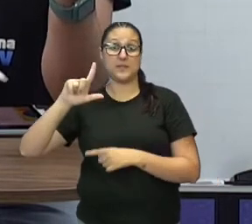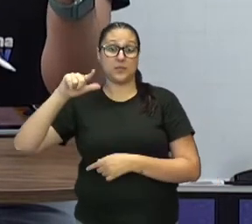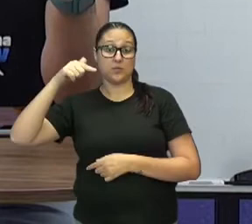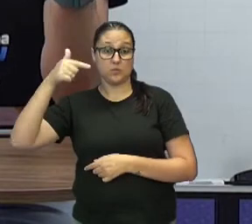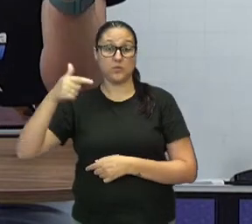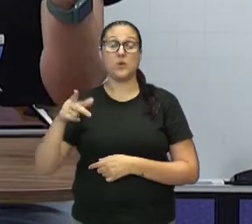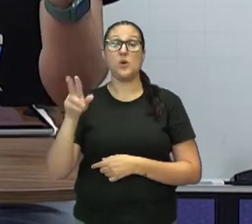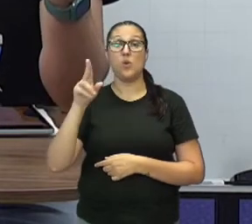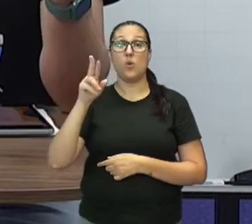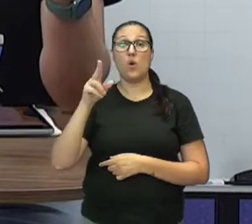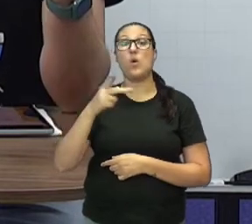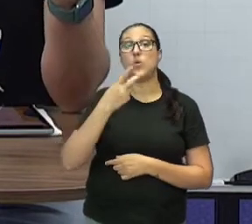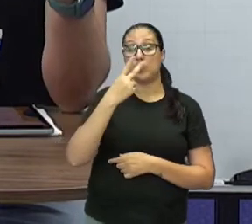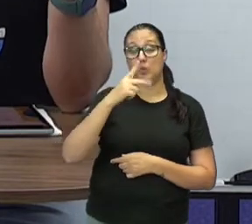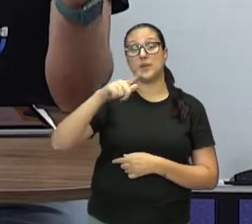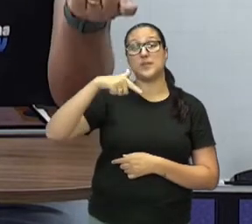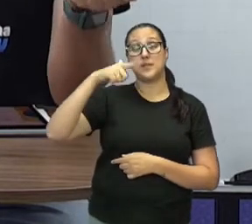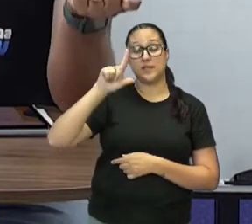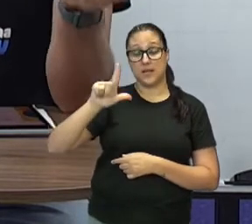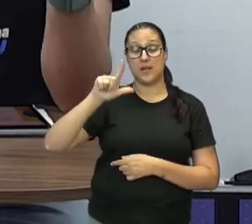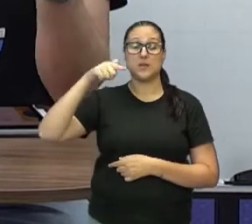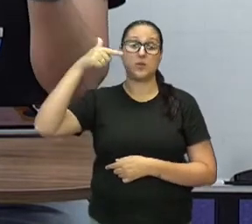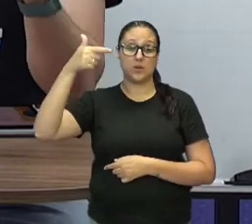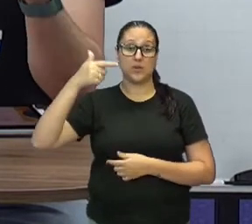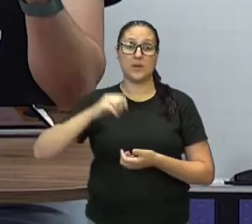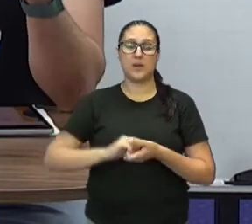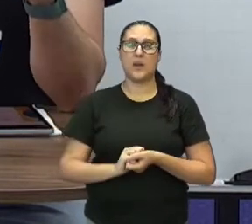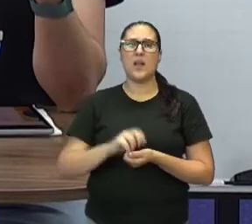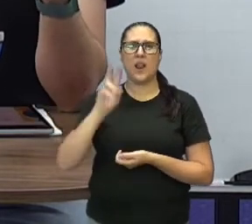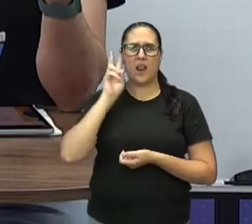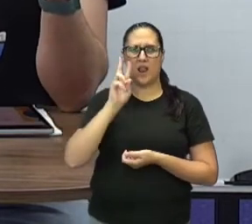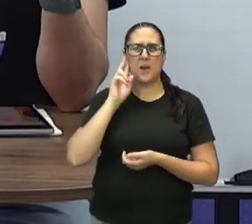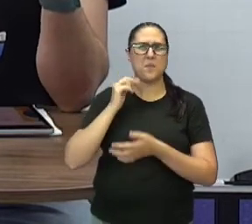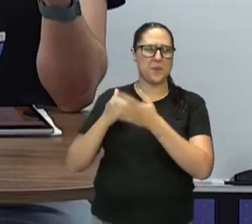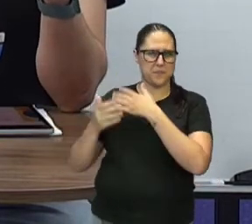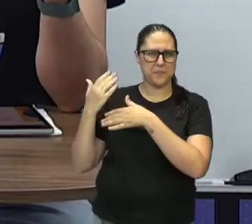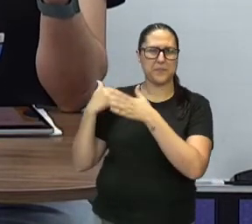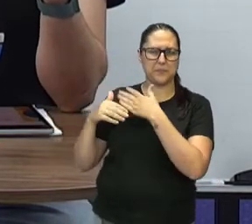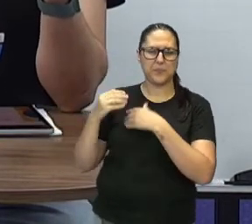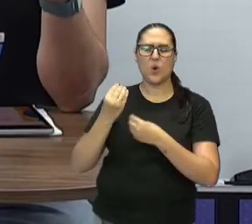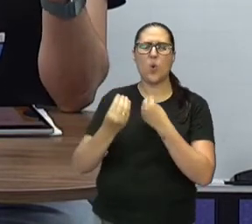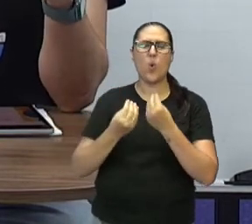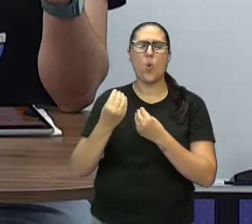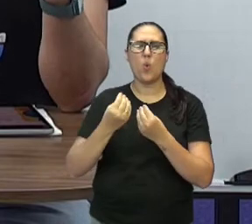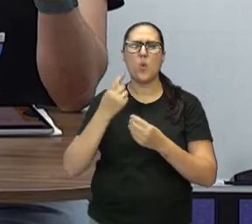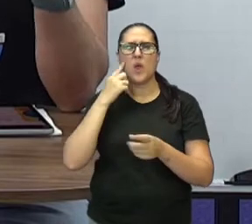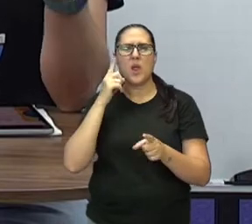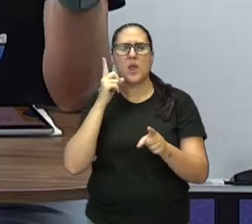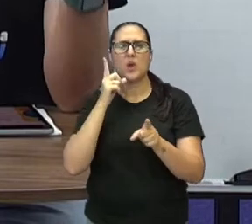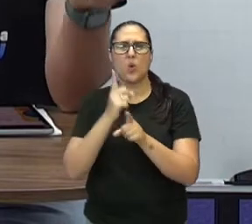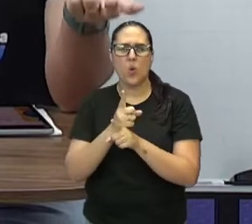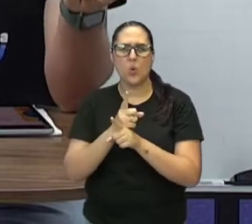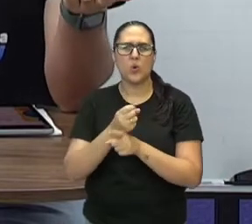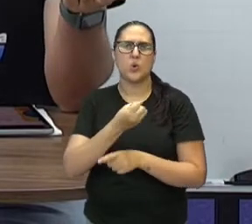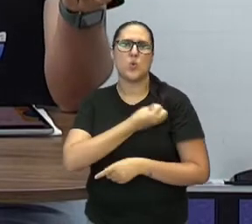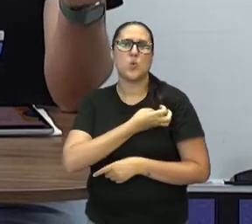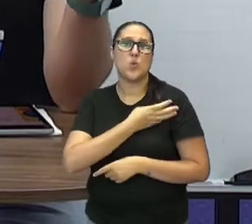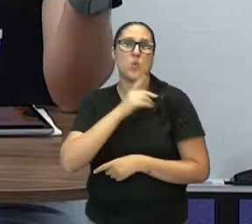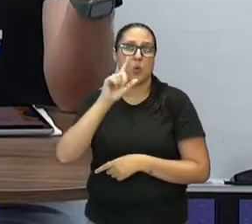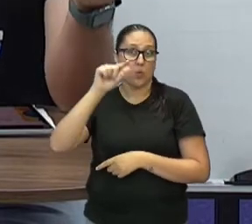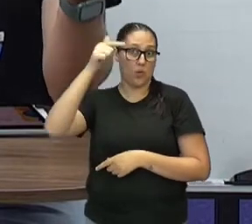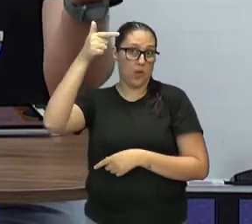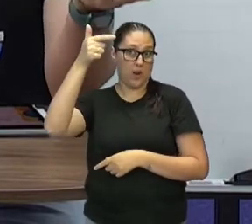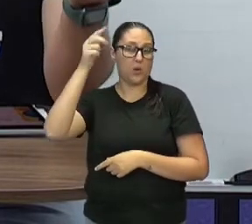ter dois L ao quadrado. Lembra o a gente faz para achar o valor de um número que está ao quadrado?